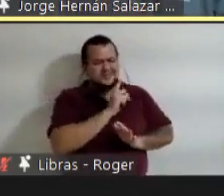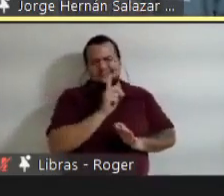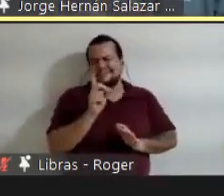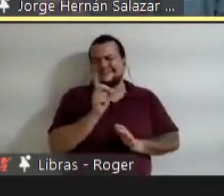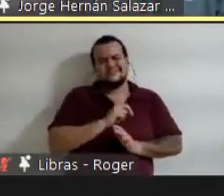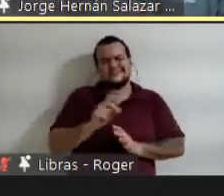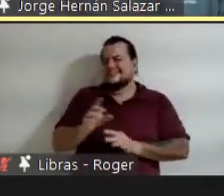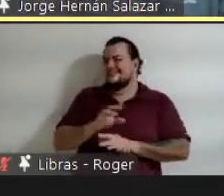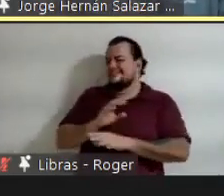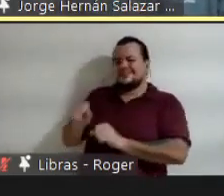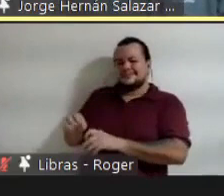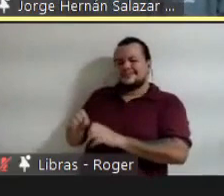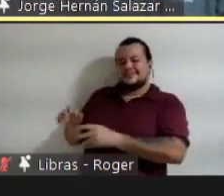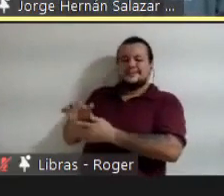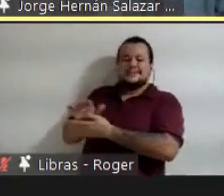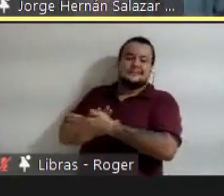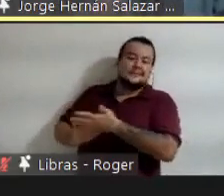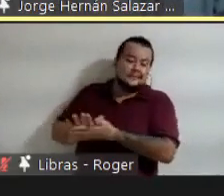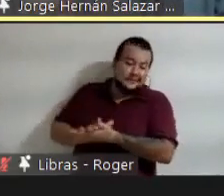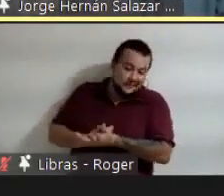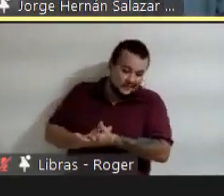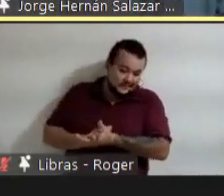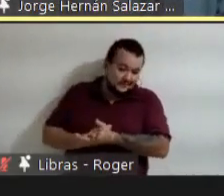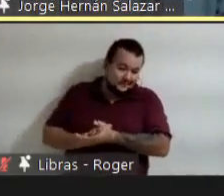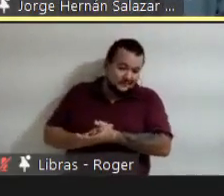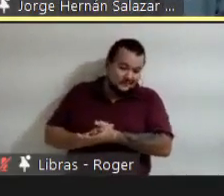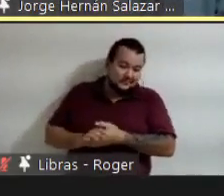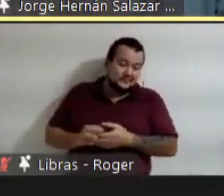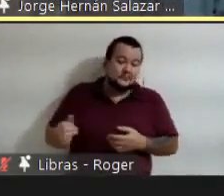que há que aprender a aprender. é